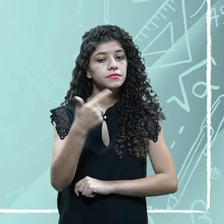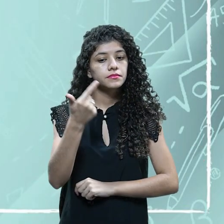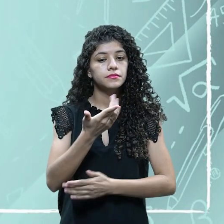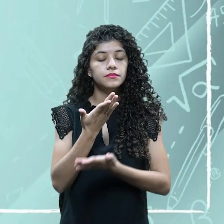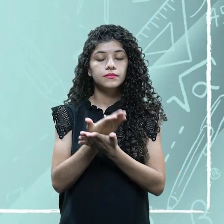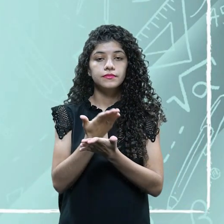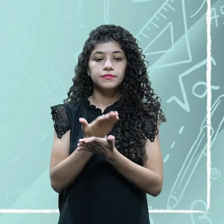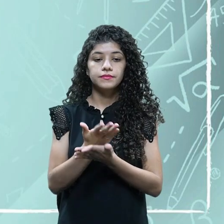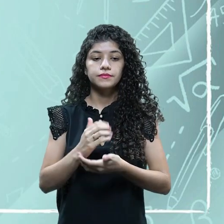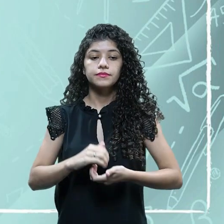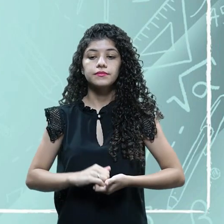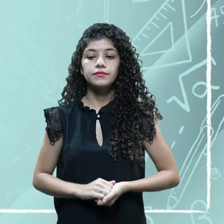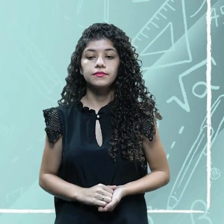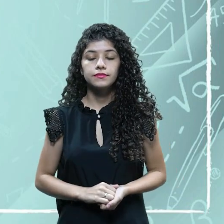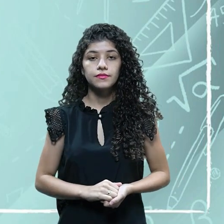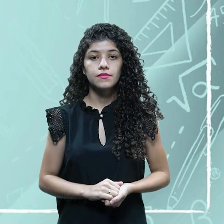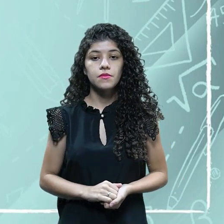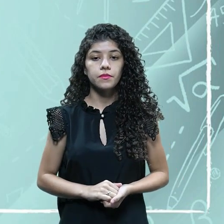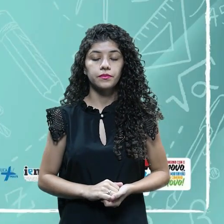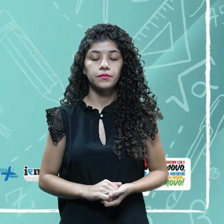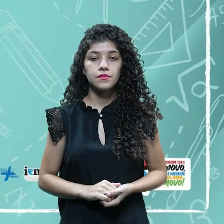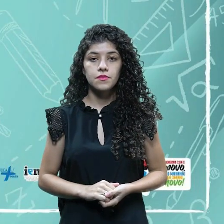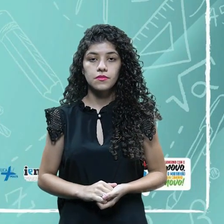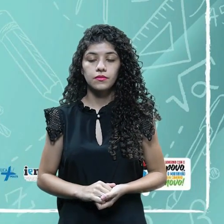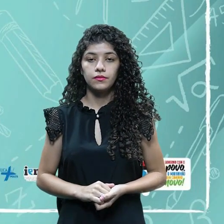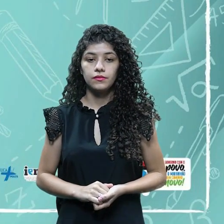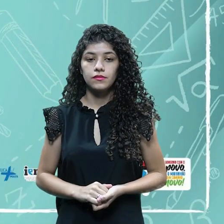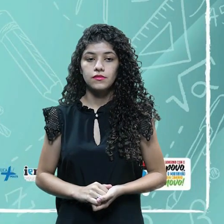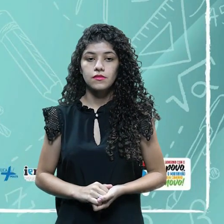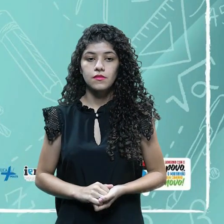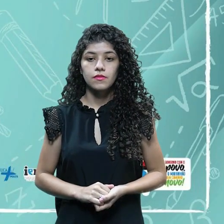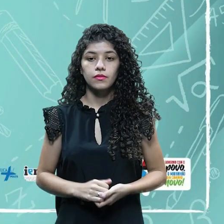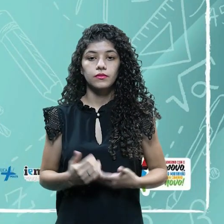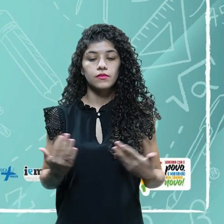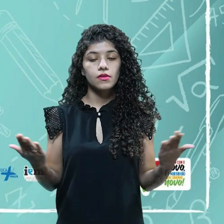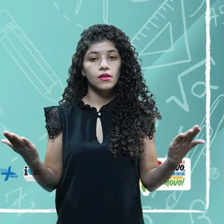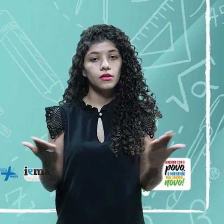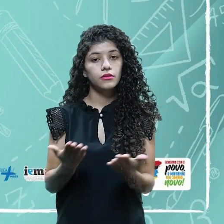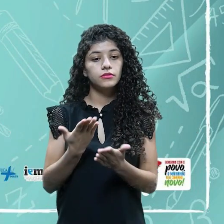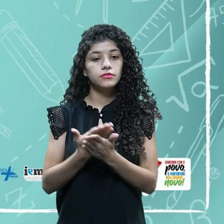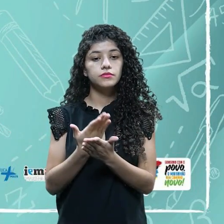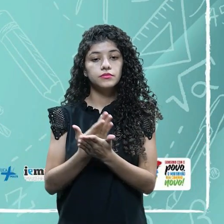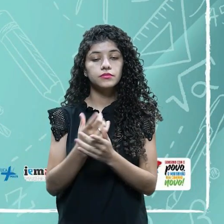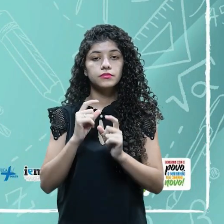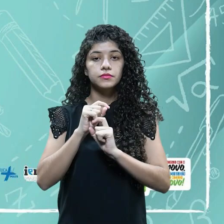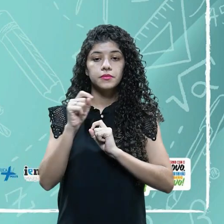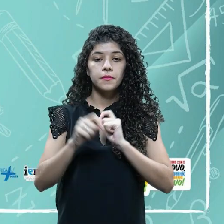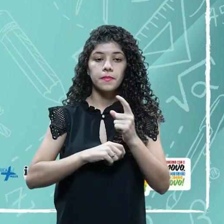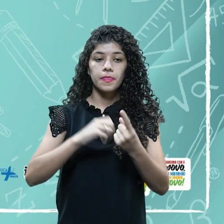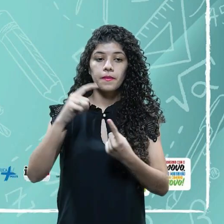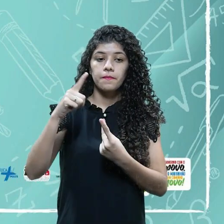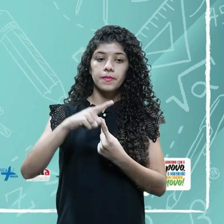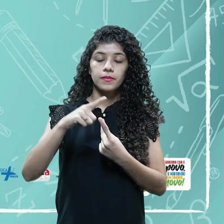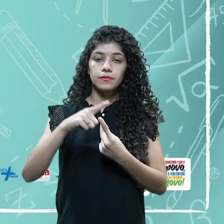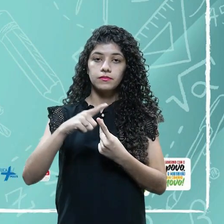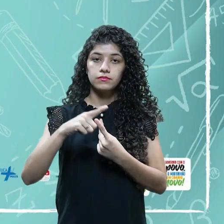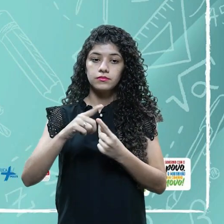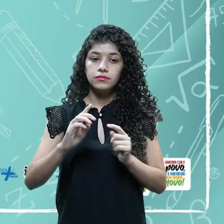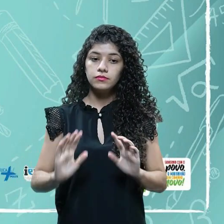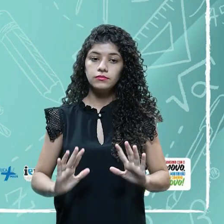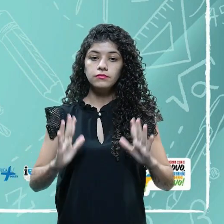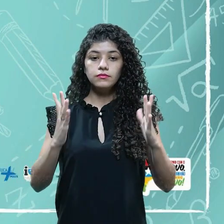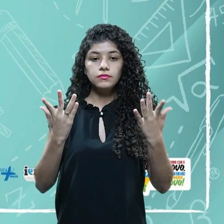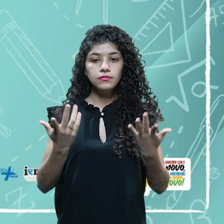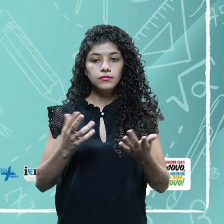e etiquetas em eventos. Vamos lá? Hoje a gente vai falar dos tipos de cerimonial, regras e